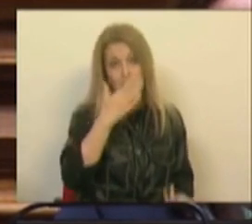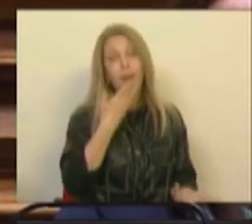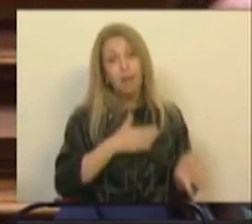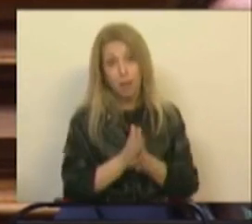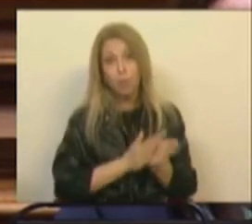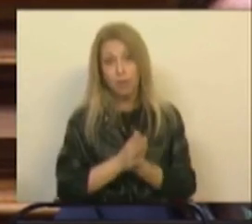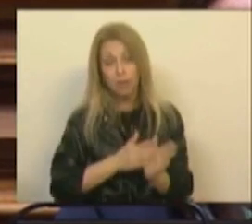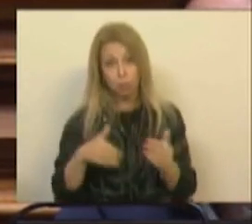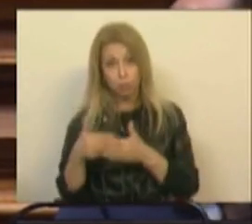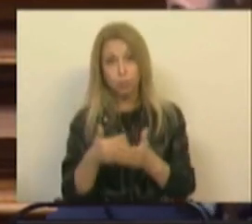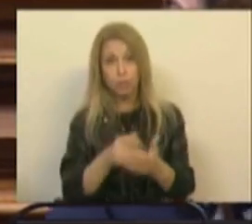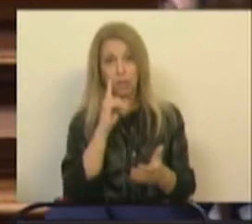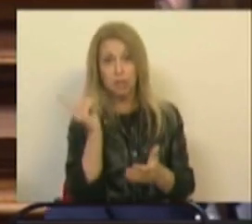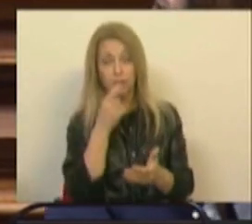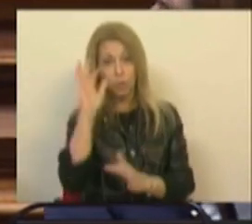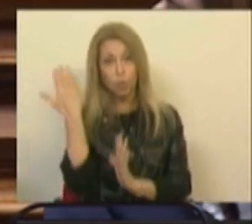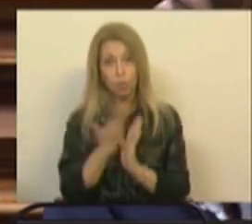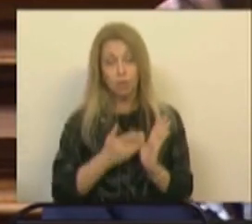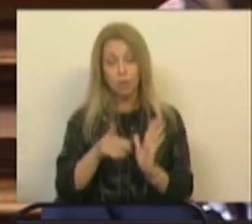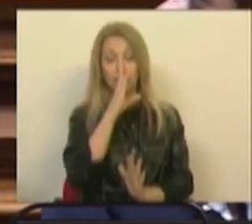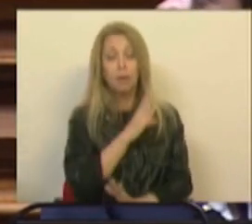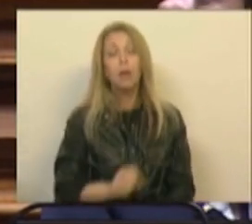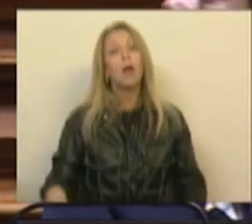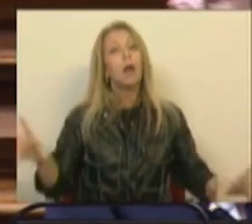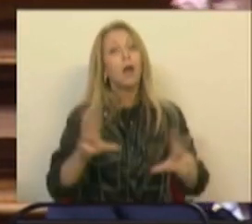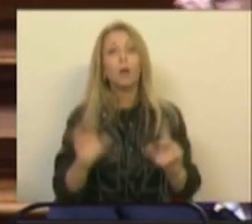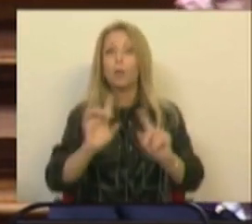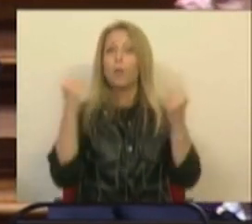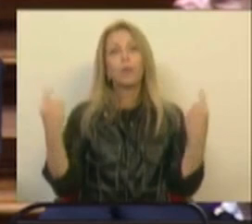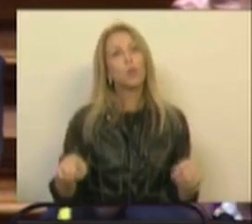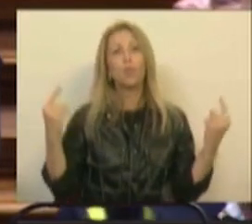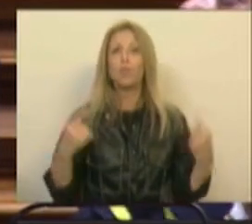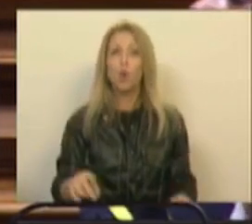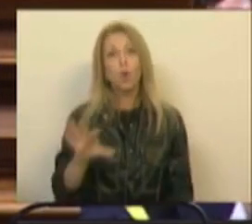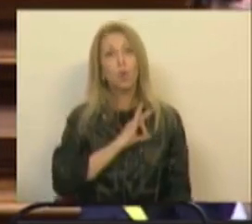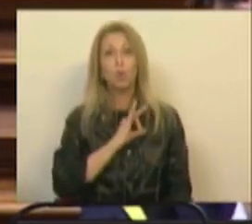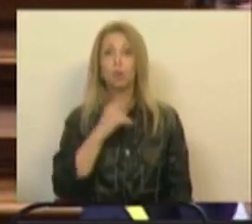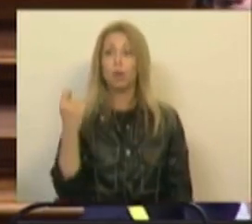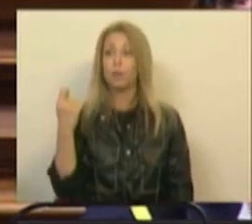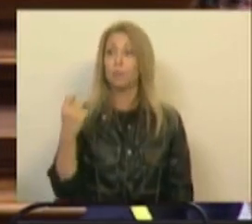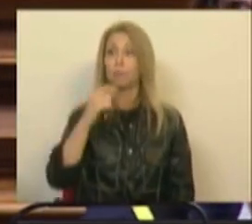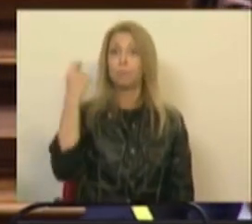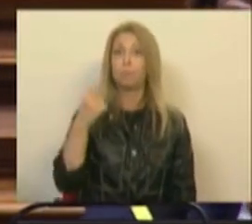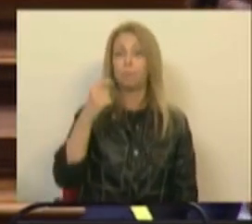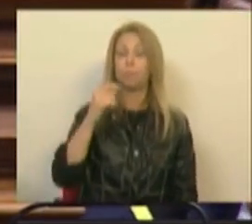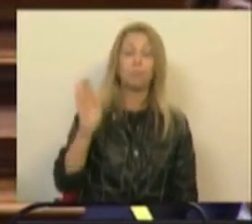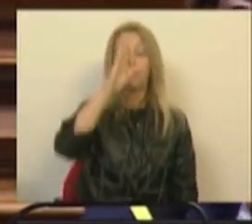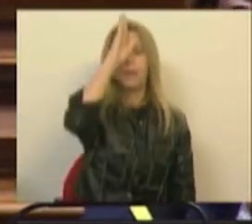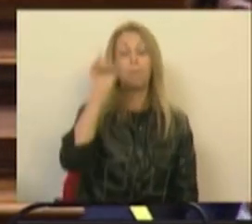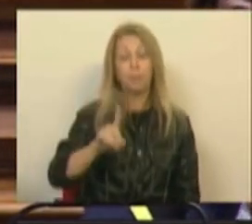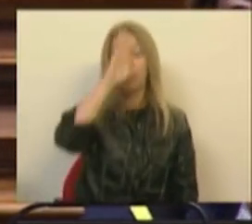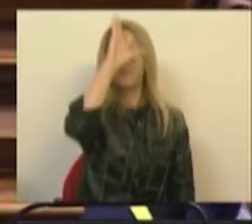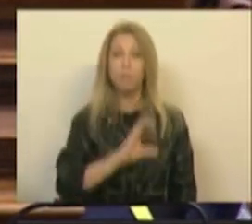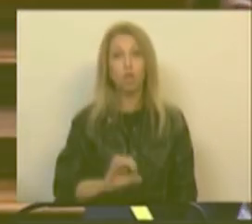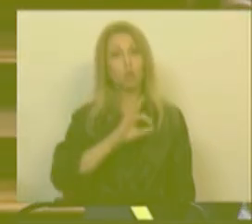para que esses novos procedimentos não fiquem apenas entre o Sr. Primeiro-Ministro e o Presidente da República, mas não possam